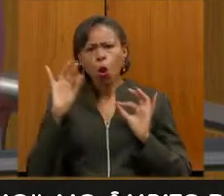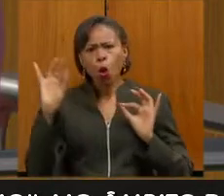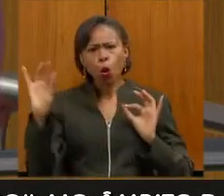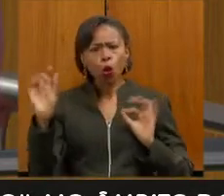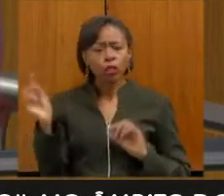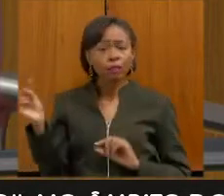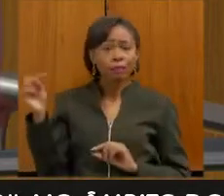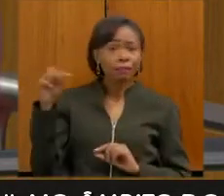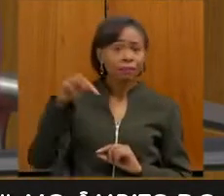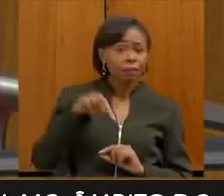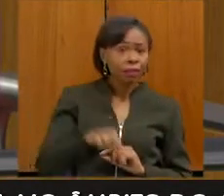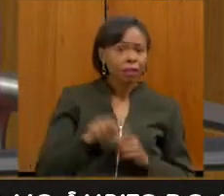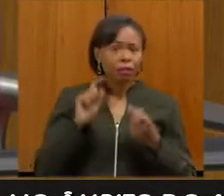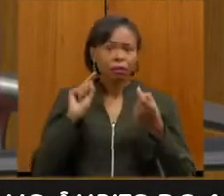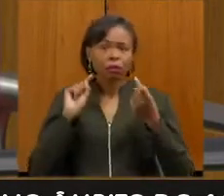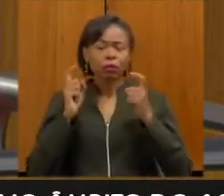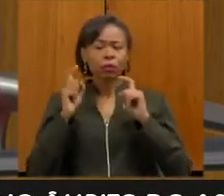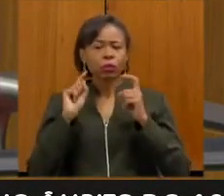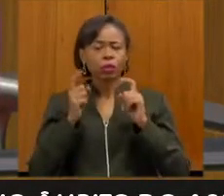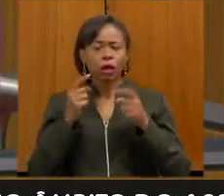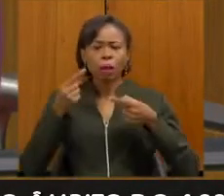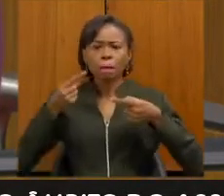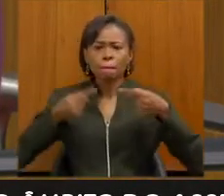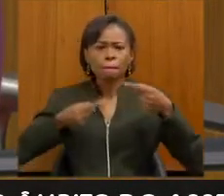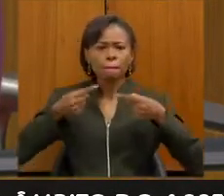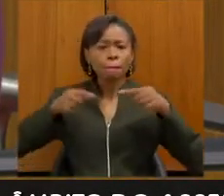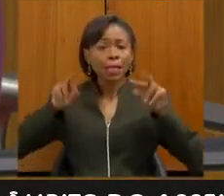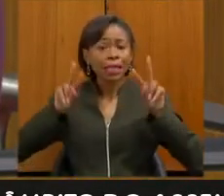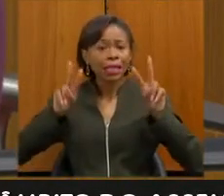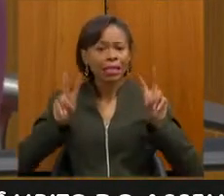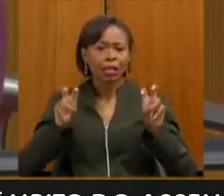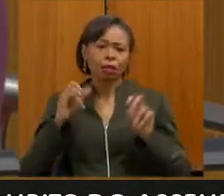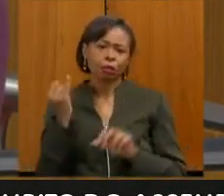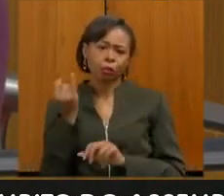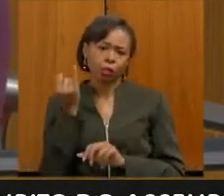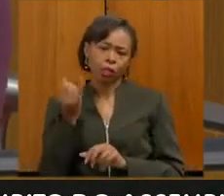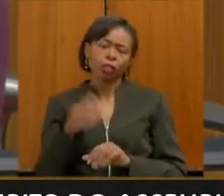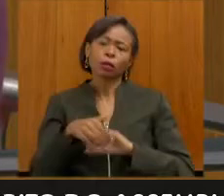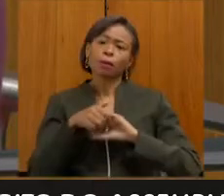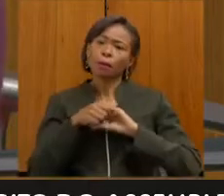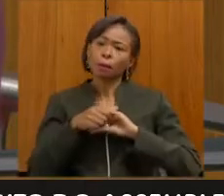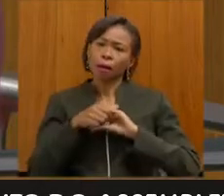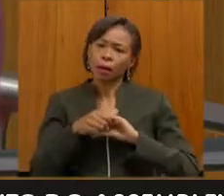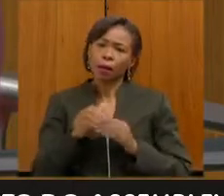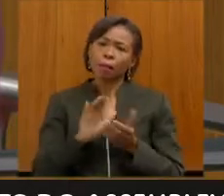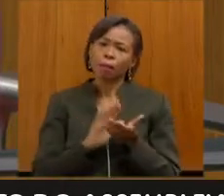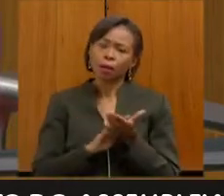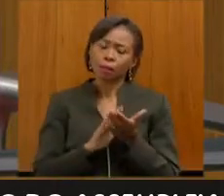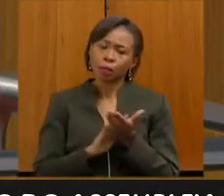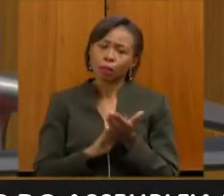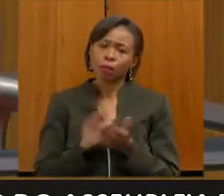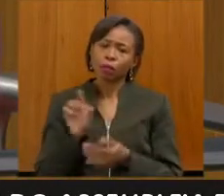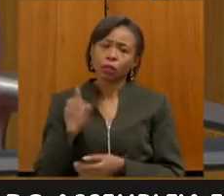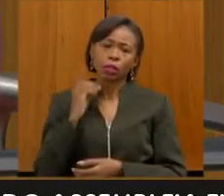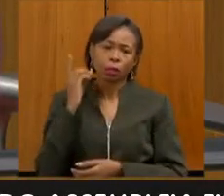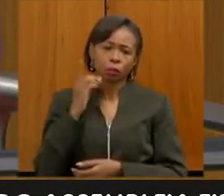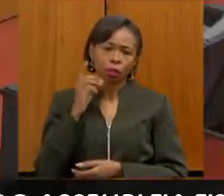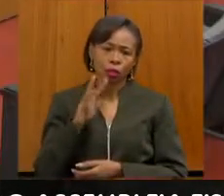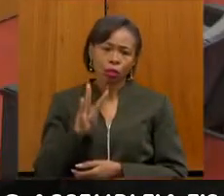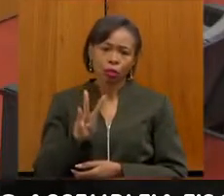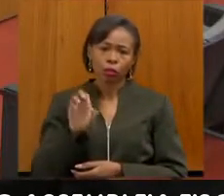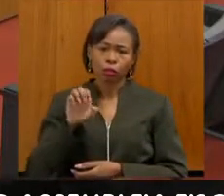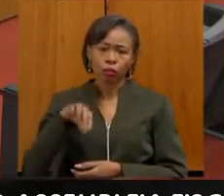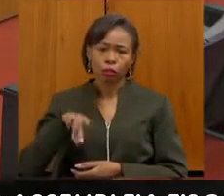nesta tarde discutir um tema tão importante. Parabenizo ao senhor deputado professor Wendel